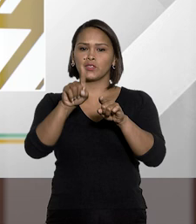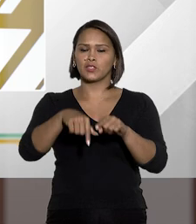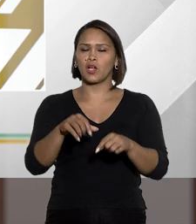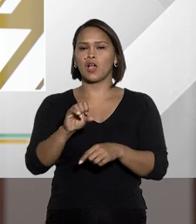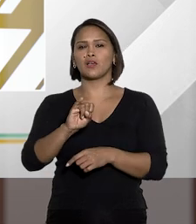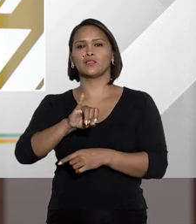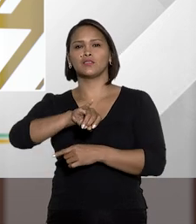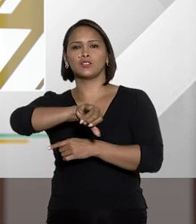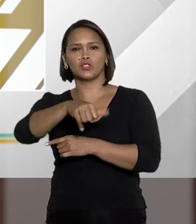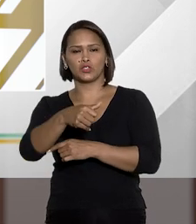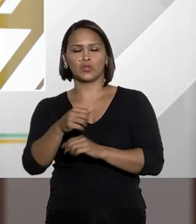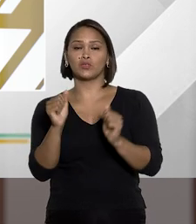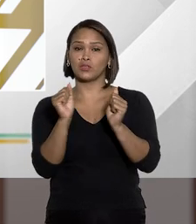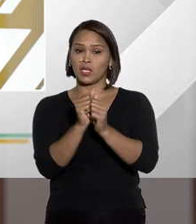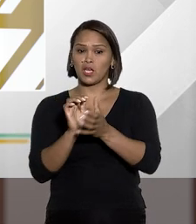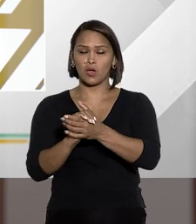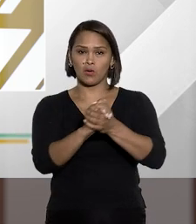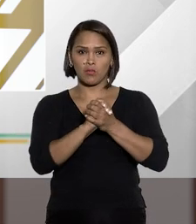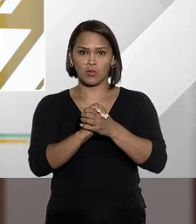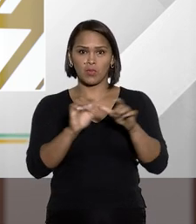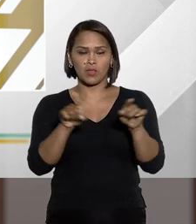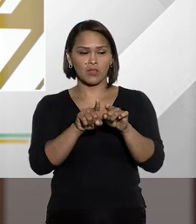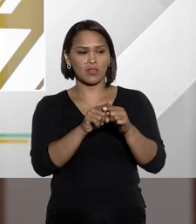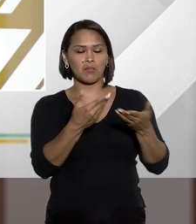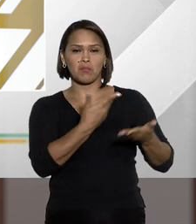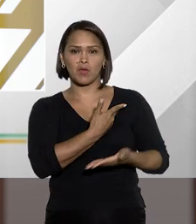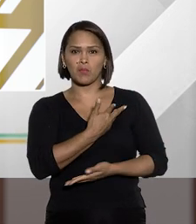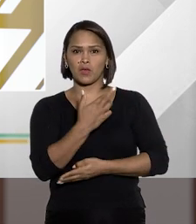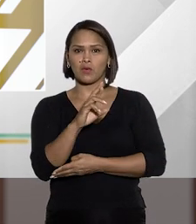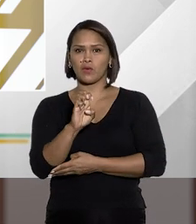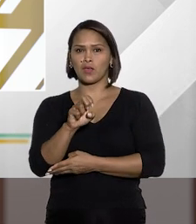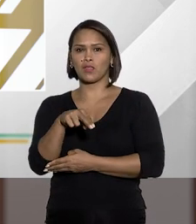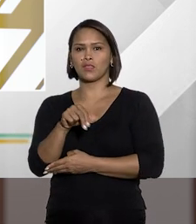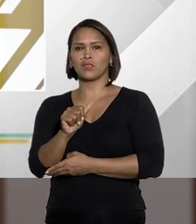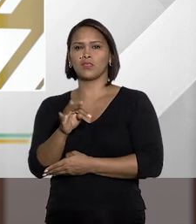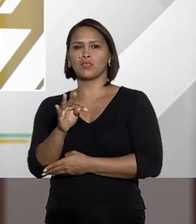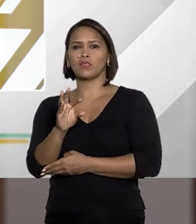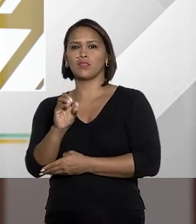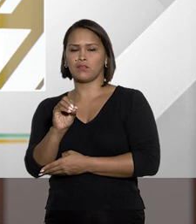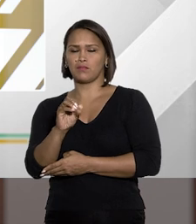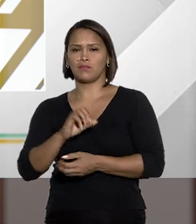no palco do STJ. E cumprimento meu colega Renato Brasileiro.